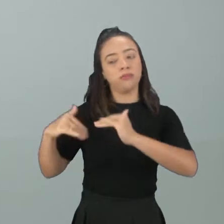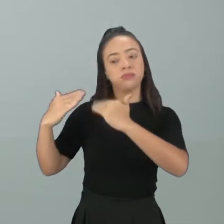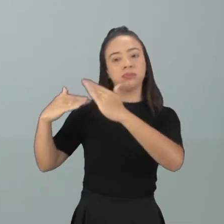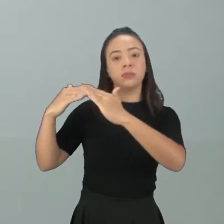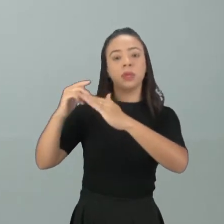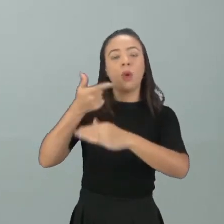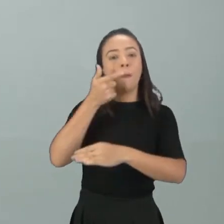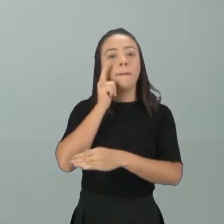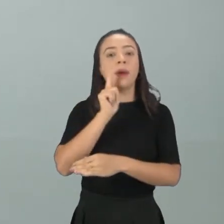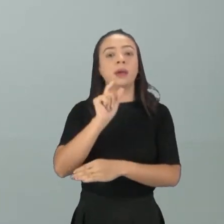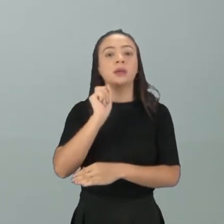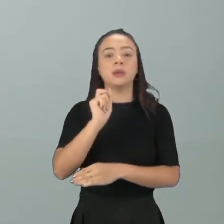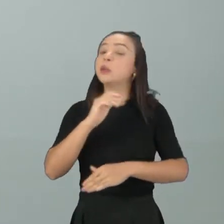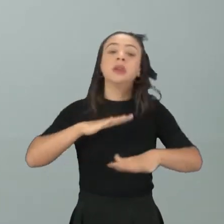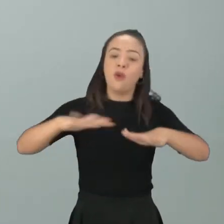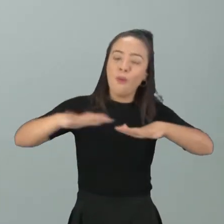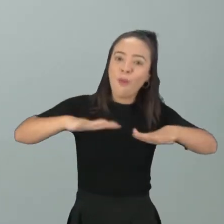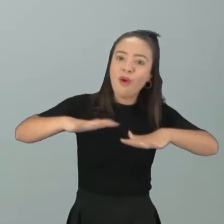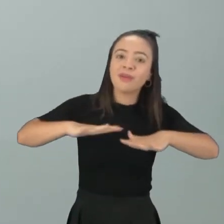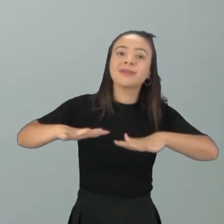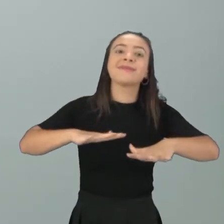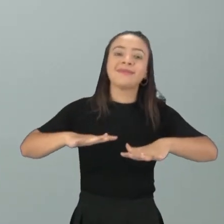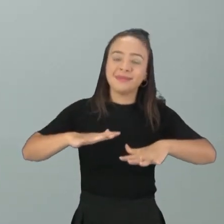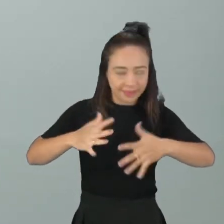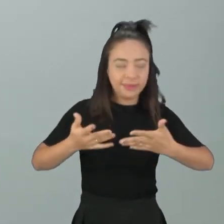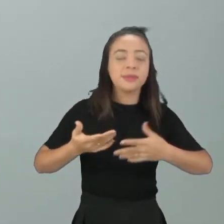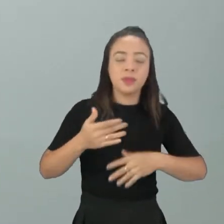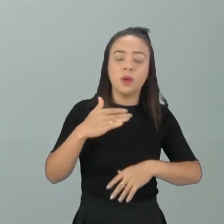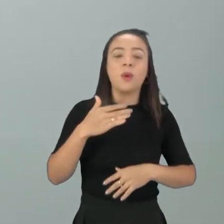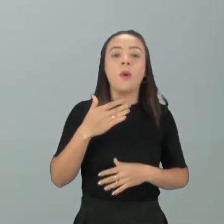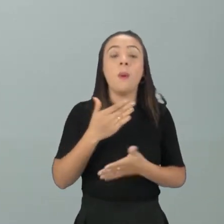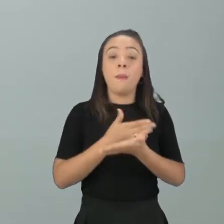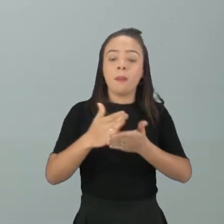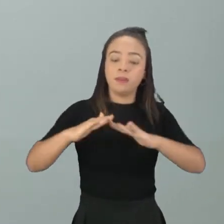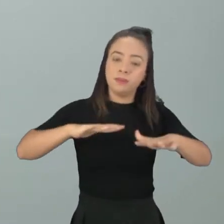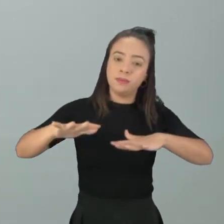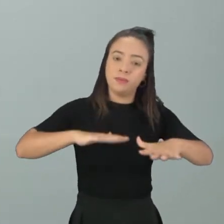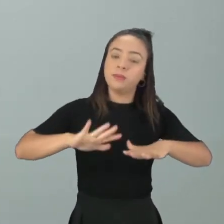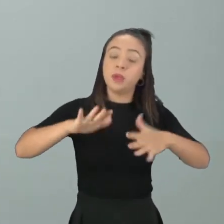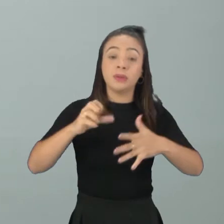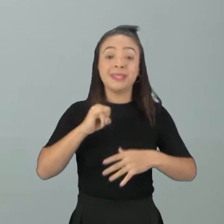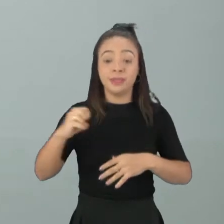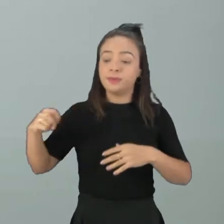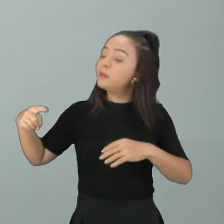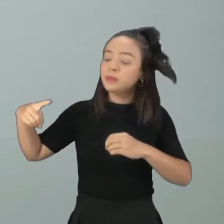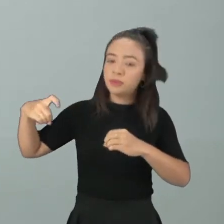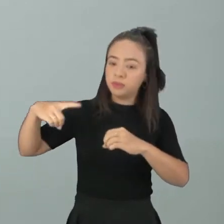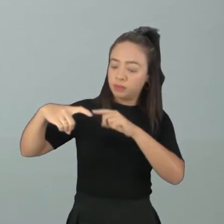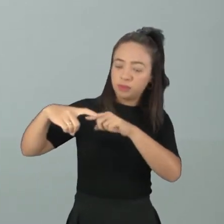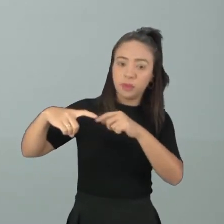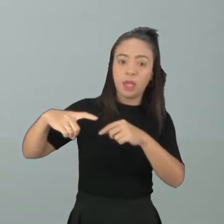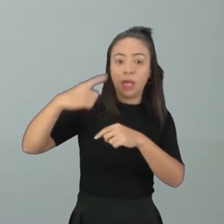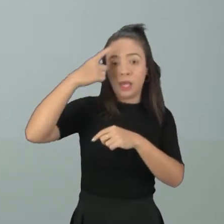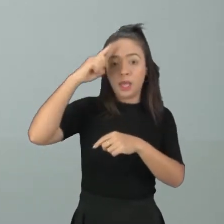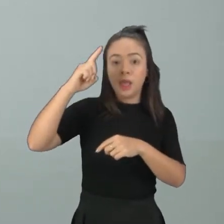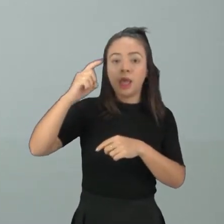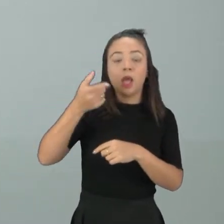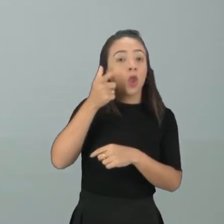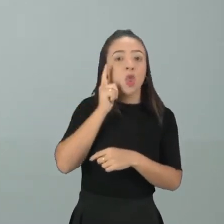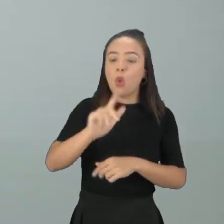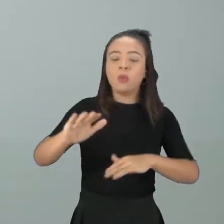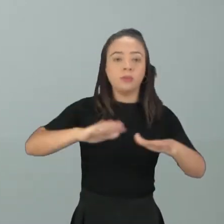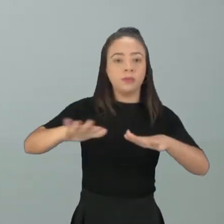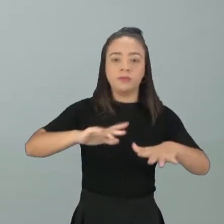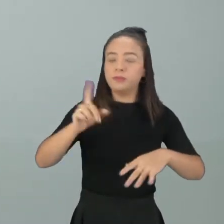mobilidade, Motilidade. Ou seja, quando o espermatozoide é produzido, ele não tem mobilidade, né? Ele não consegue se